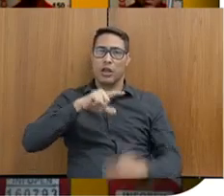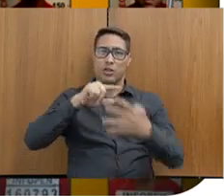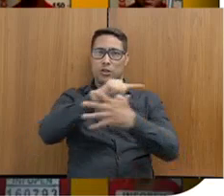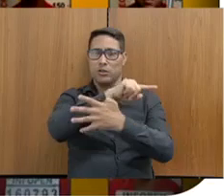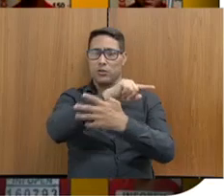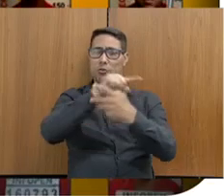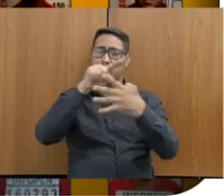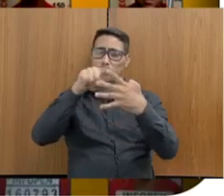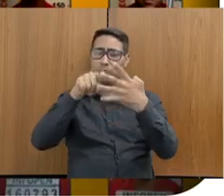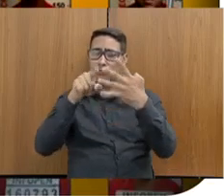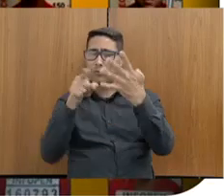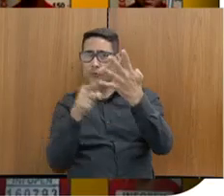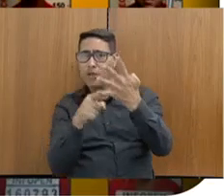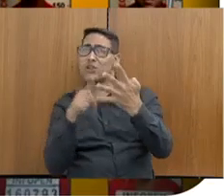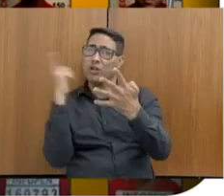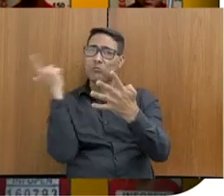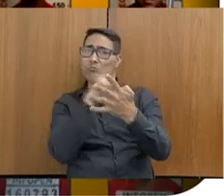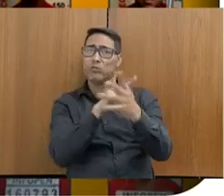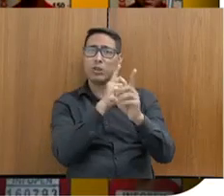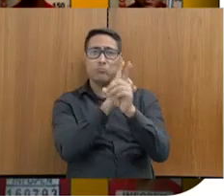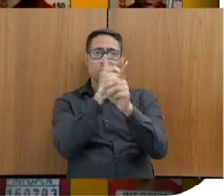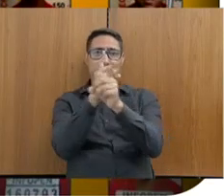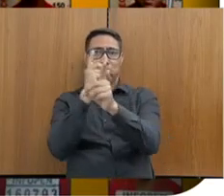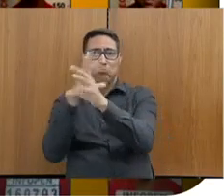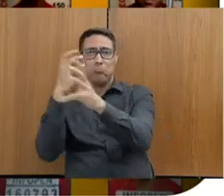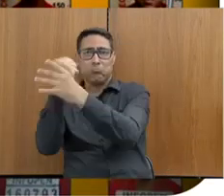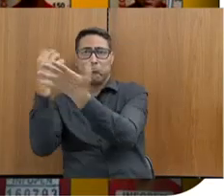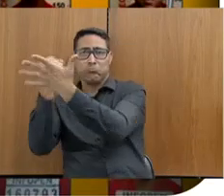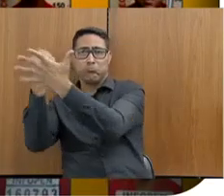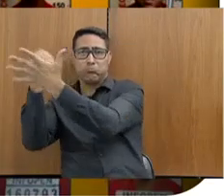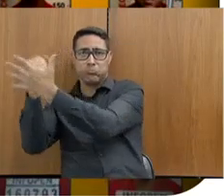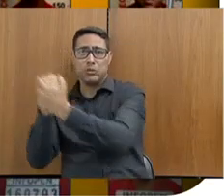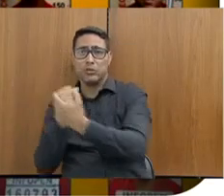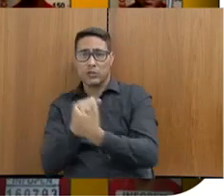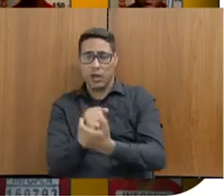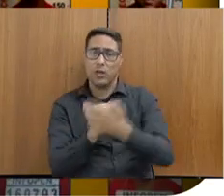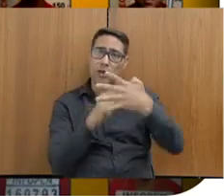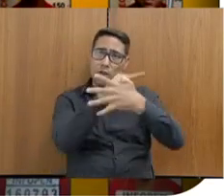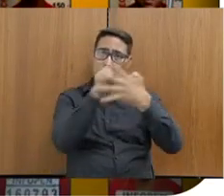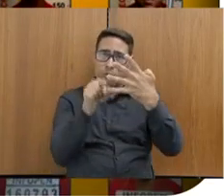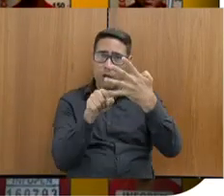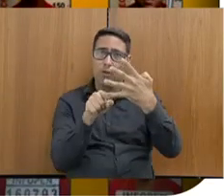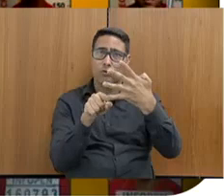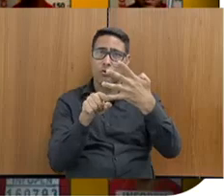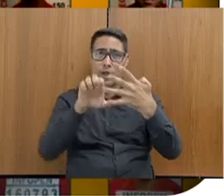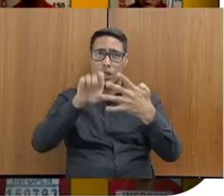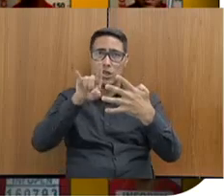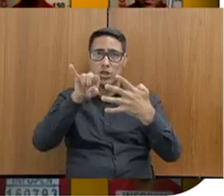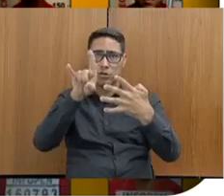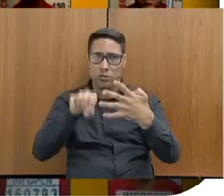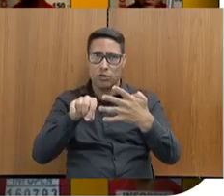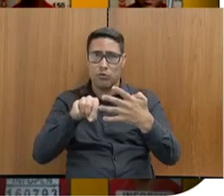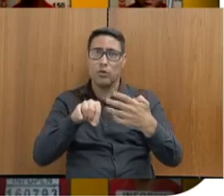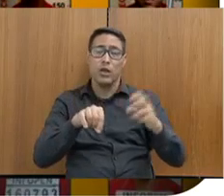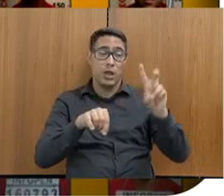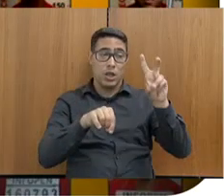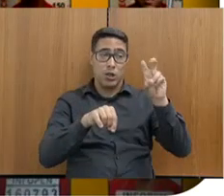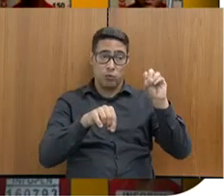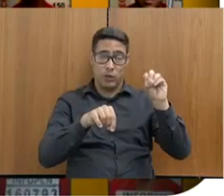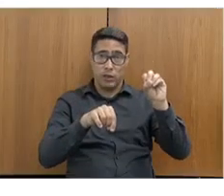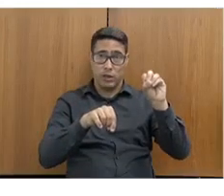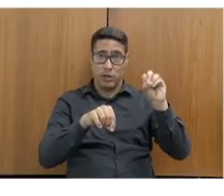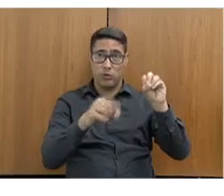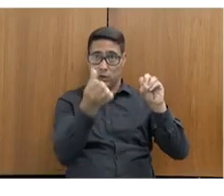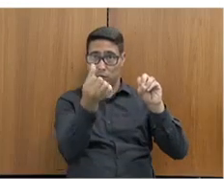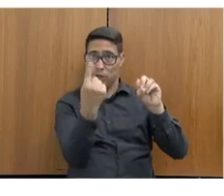o sistema de segurança pública, já foram capturados só nessa edição. Em quatro edições, 50 dos 61 listados, já foram capturados